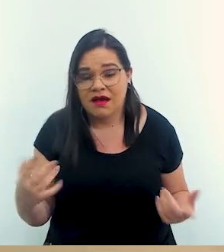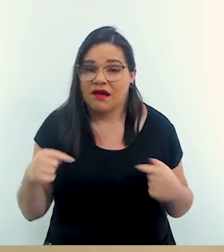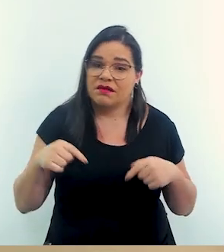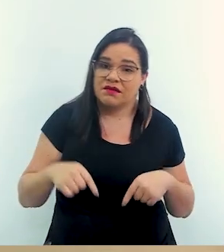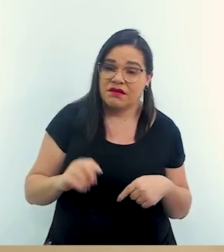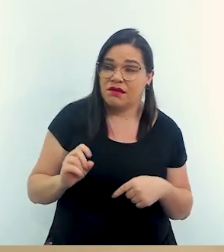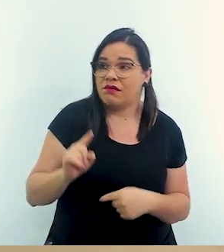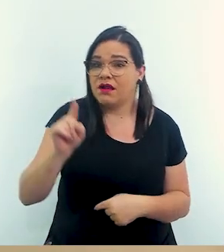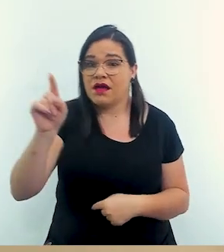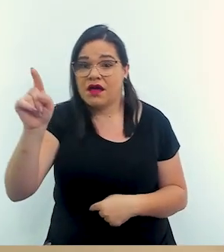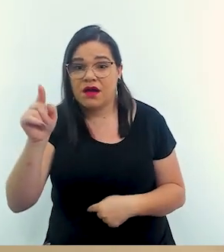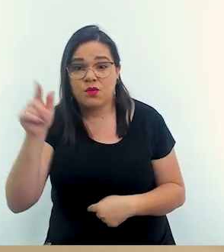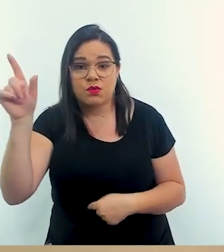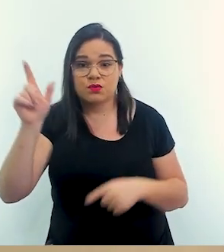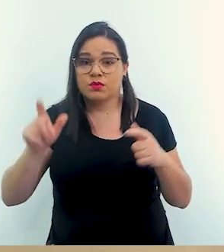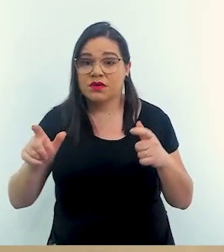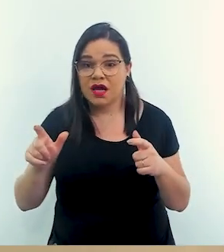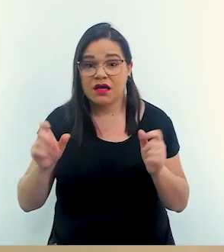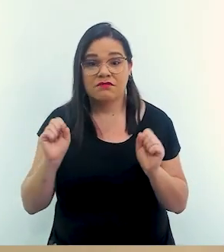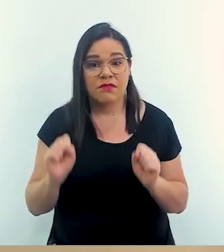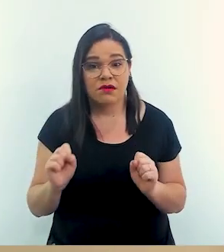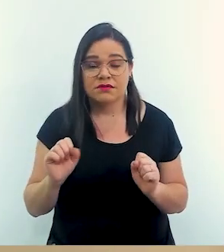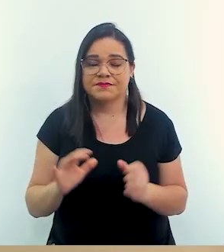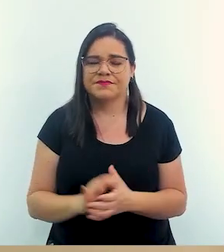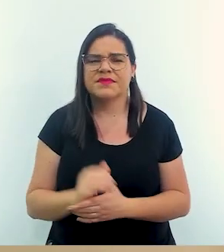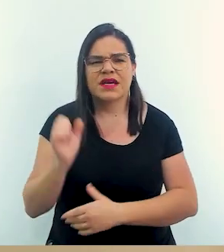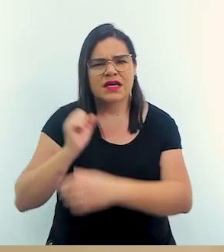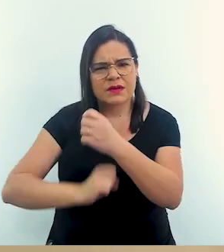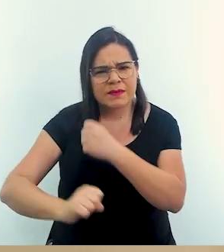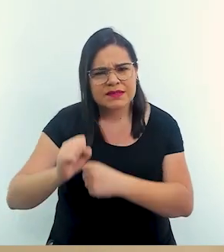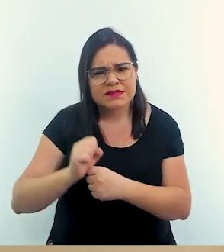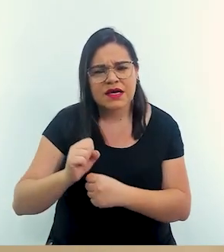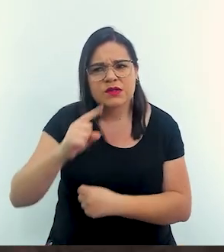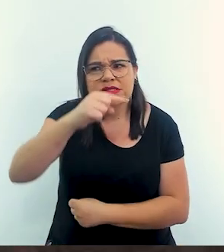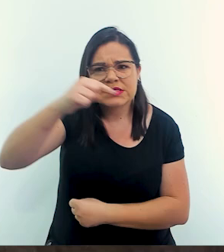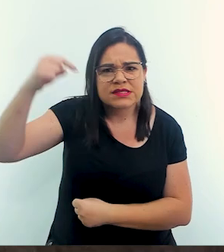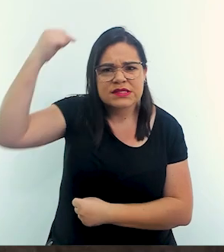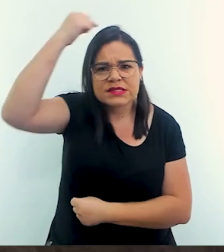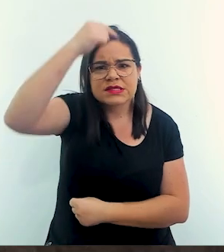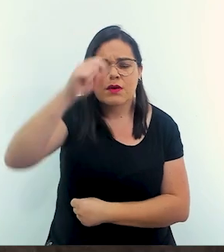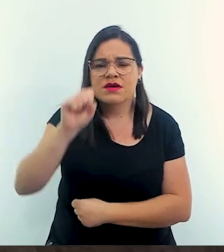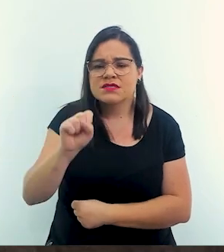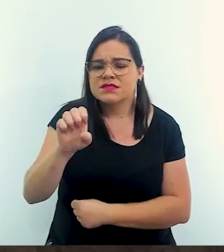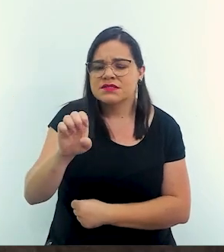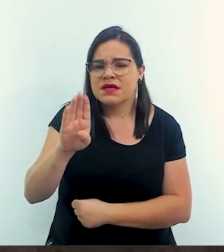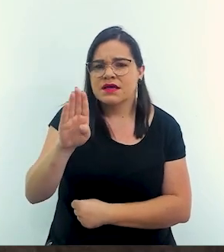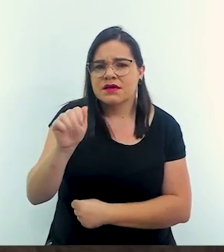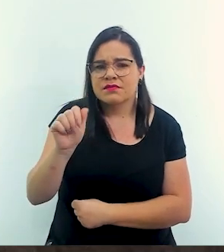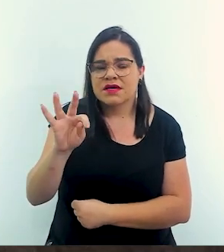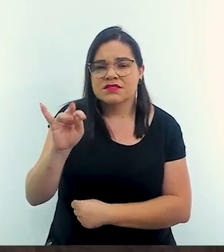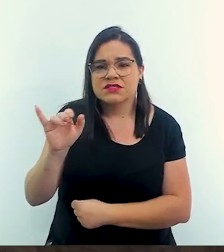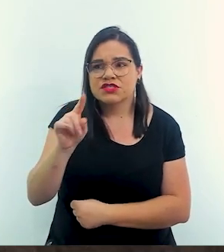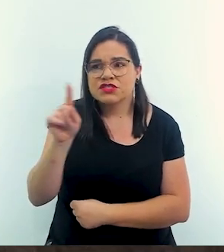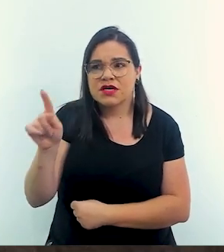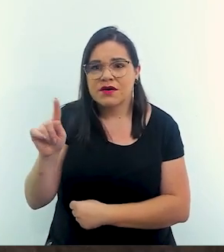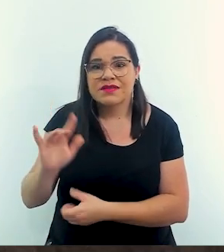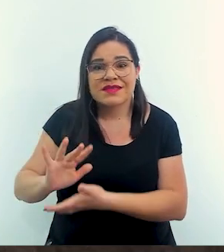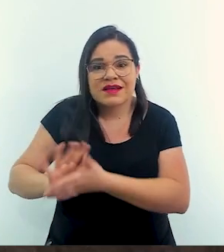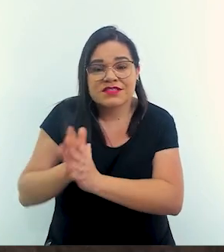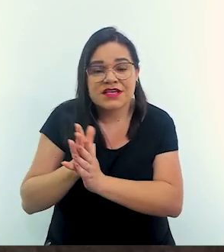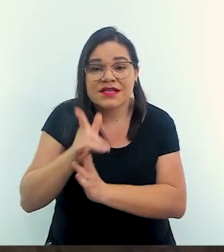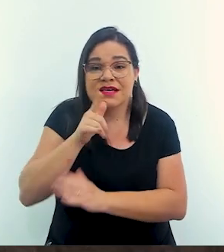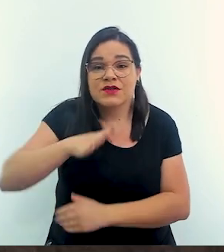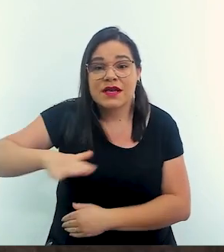vai acontecer aqui vai acontecer em outros lugares em outras cidades a gente teve um ano passado em São Sebastião exatamente a tragédia do litoral norte